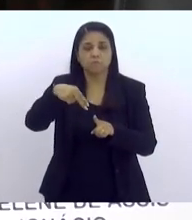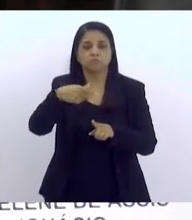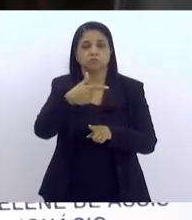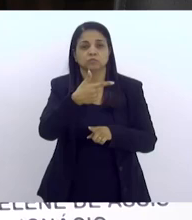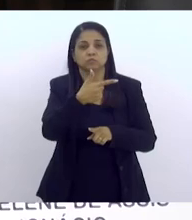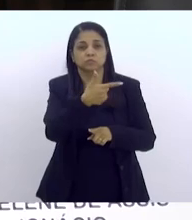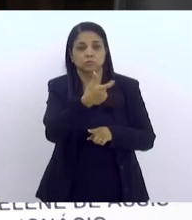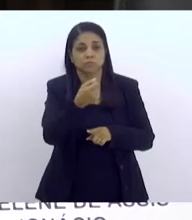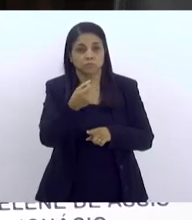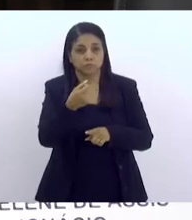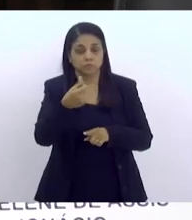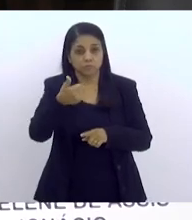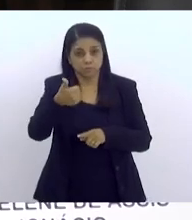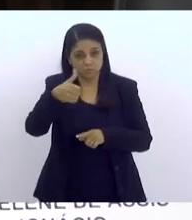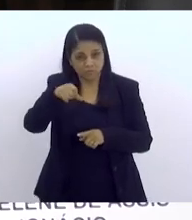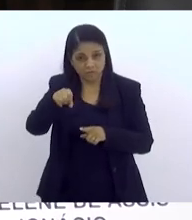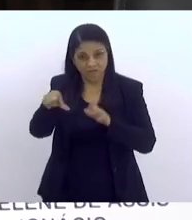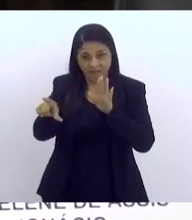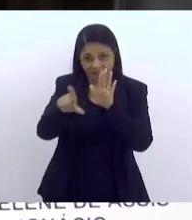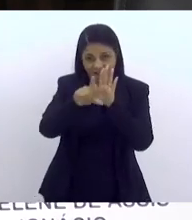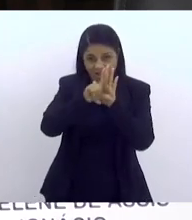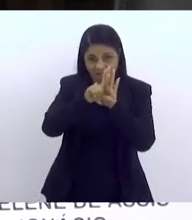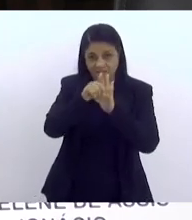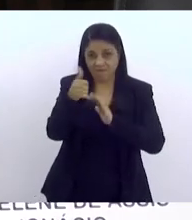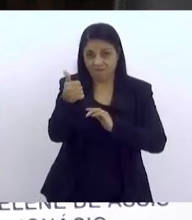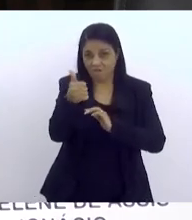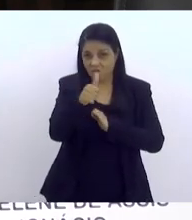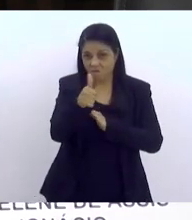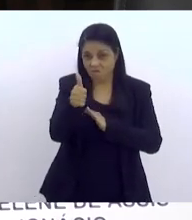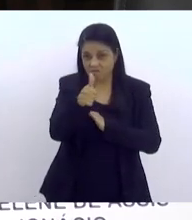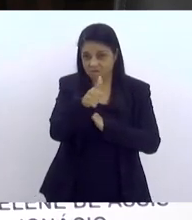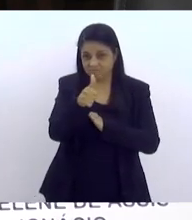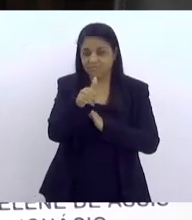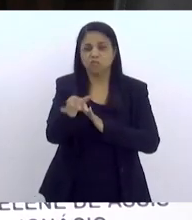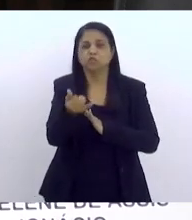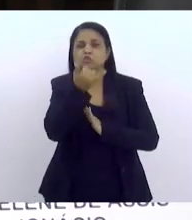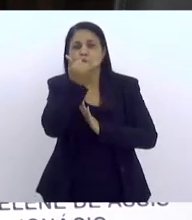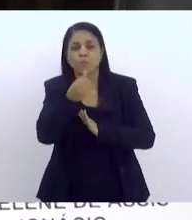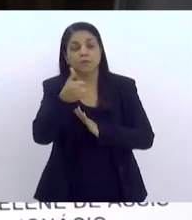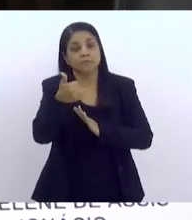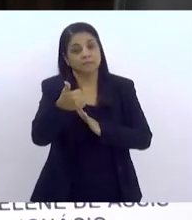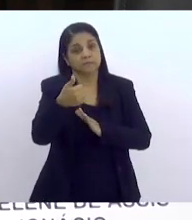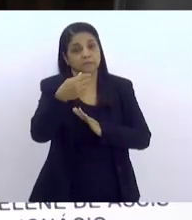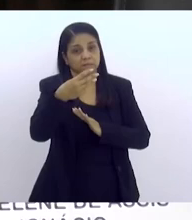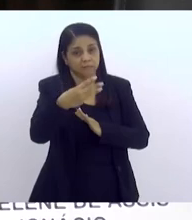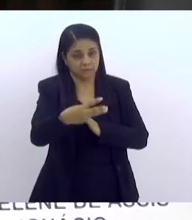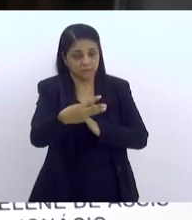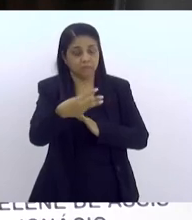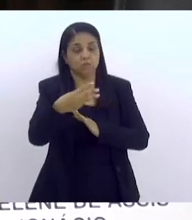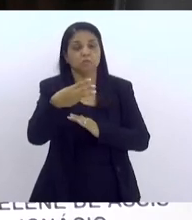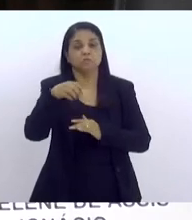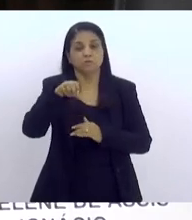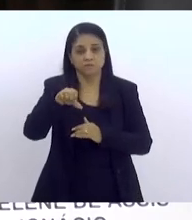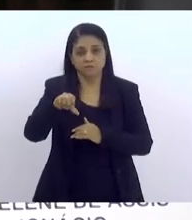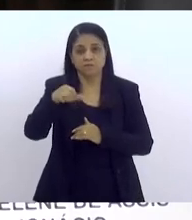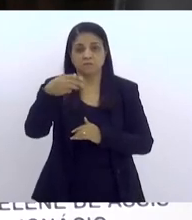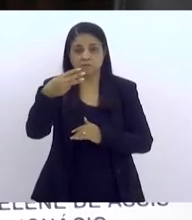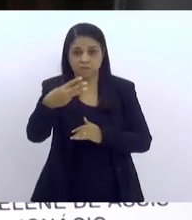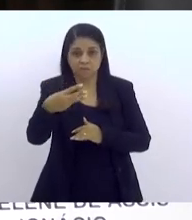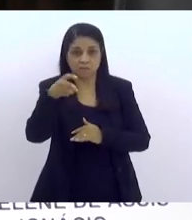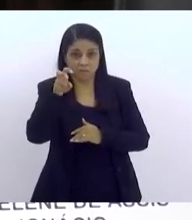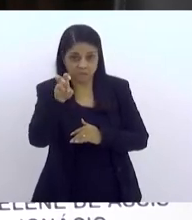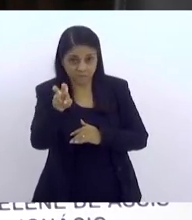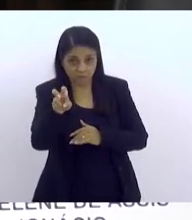a sua regulamentação a lei 11 mil, desculpa, 13 mil, 935, que justamente